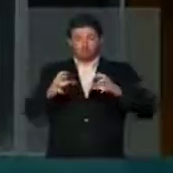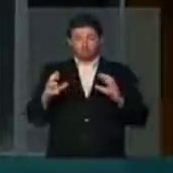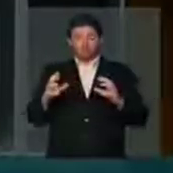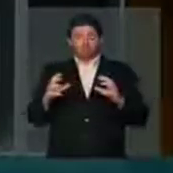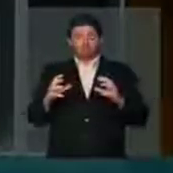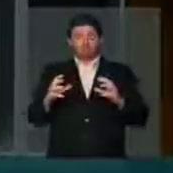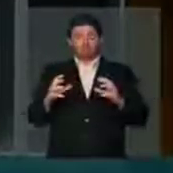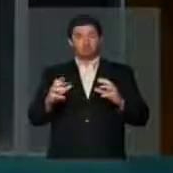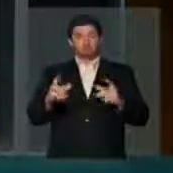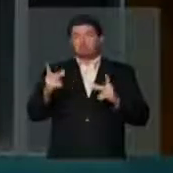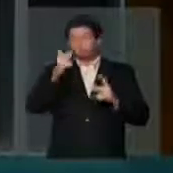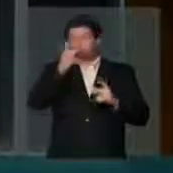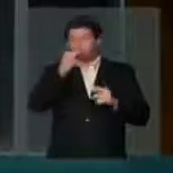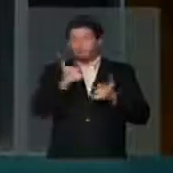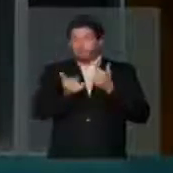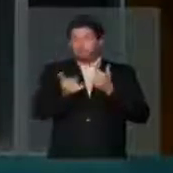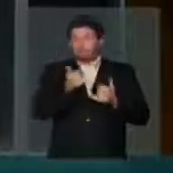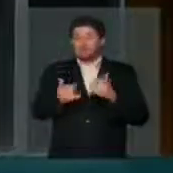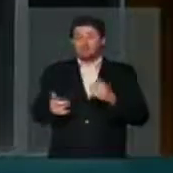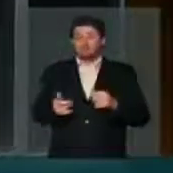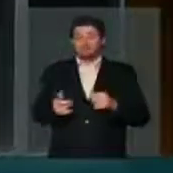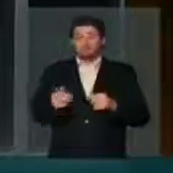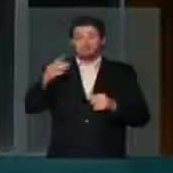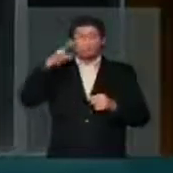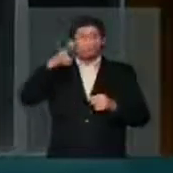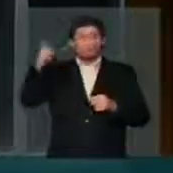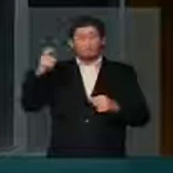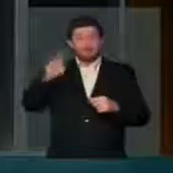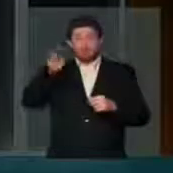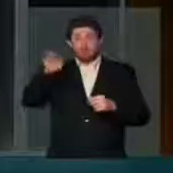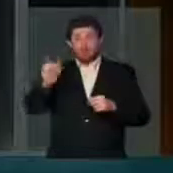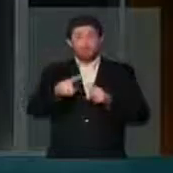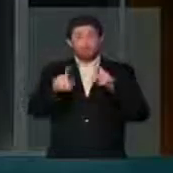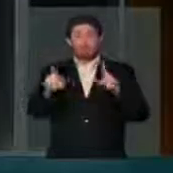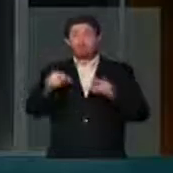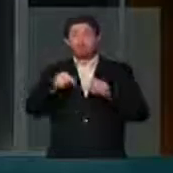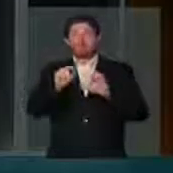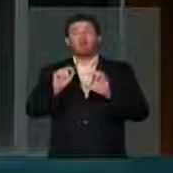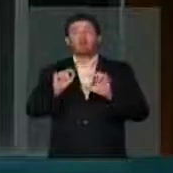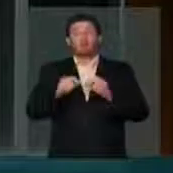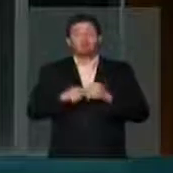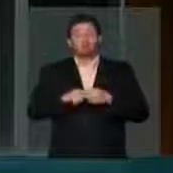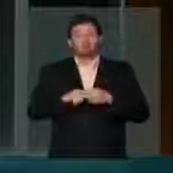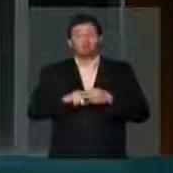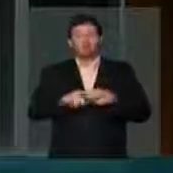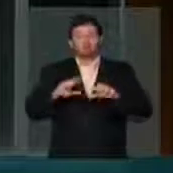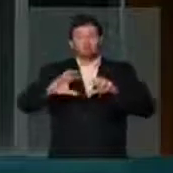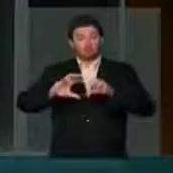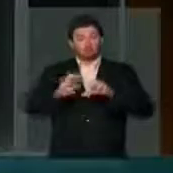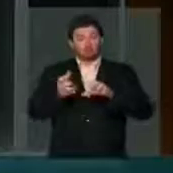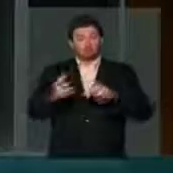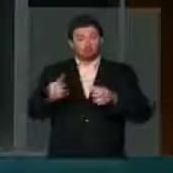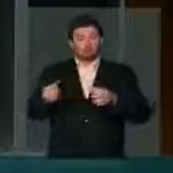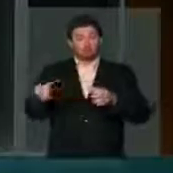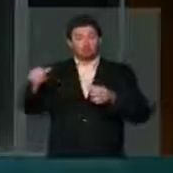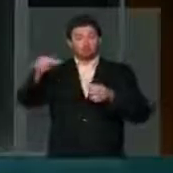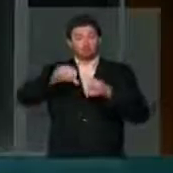parecido com uma bomba, que era simplesmente um recipiente de um